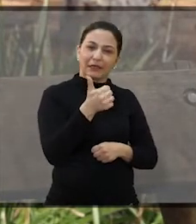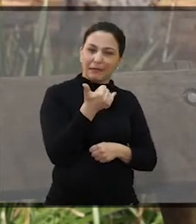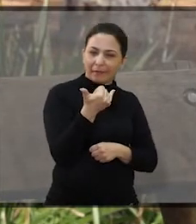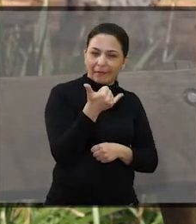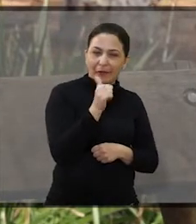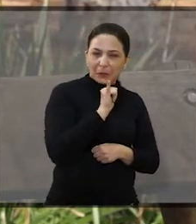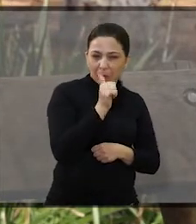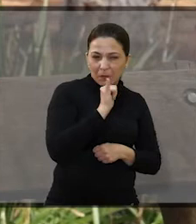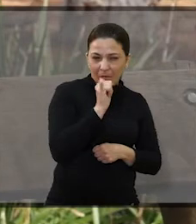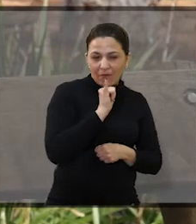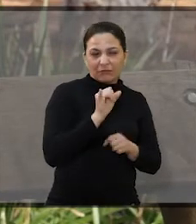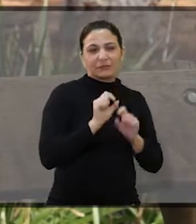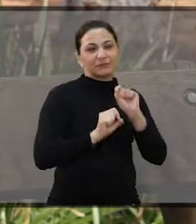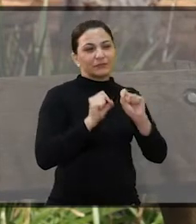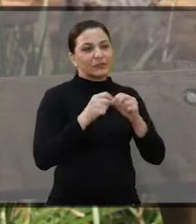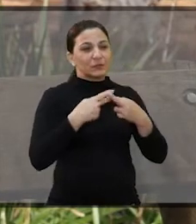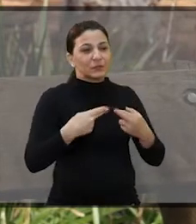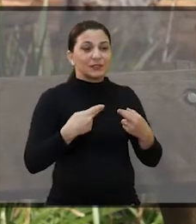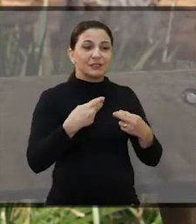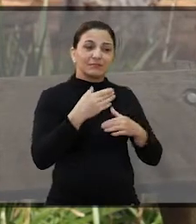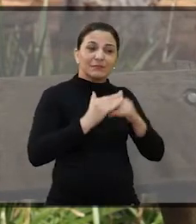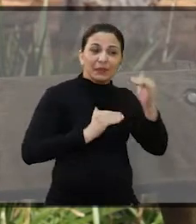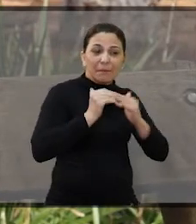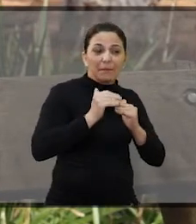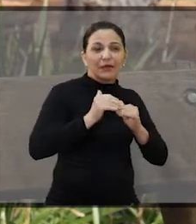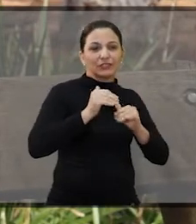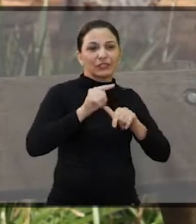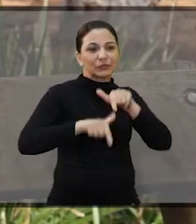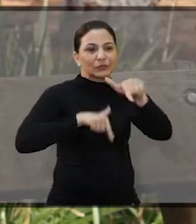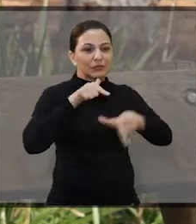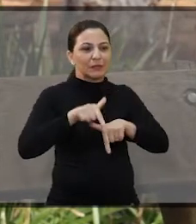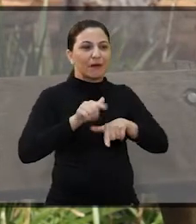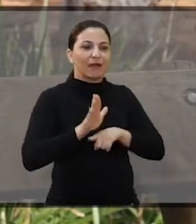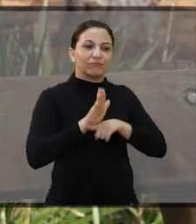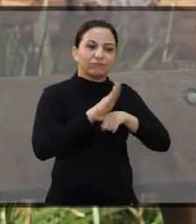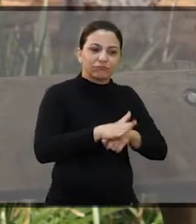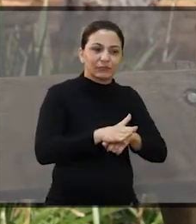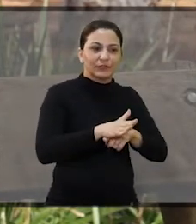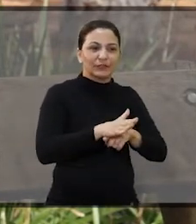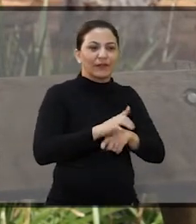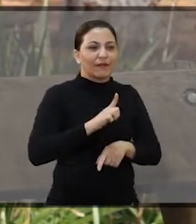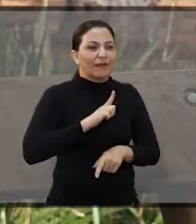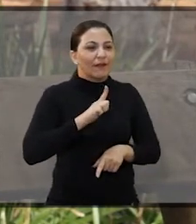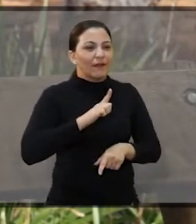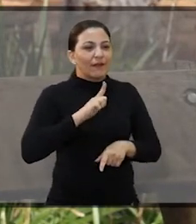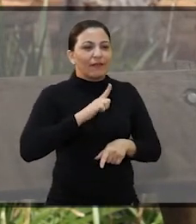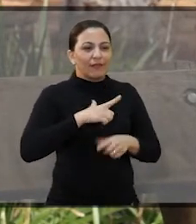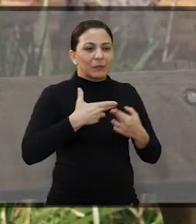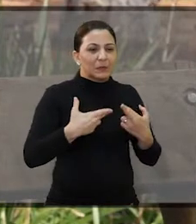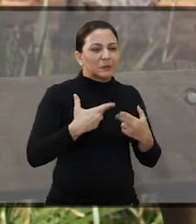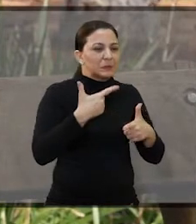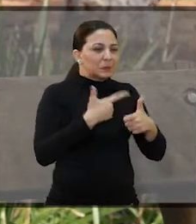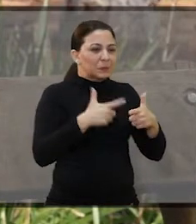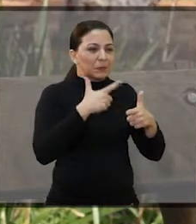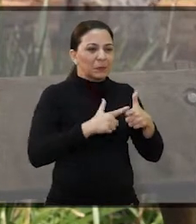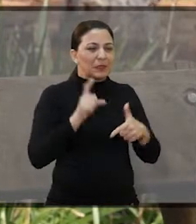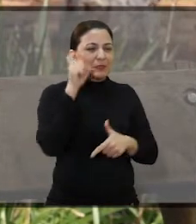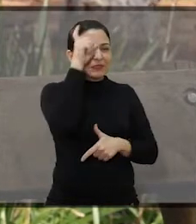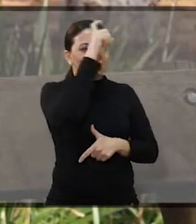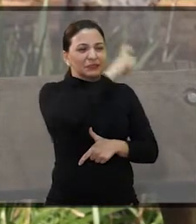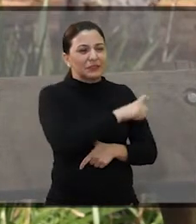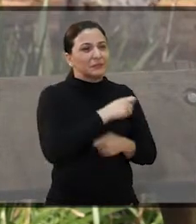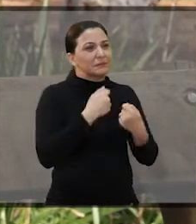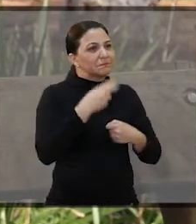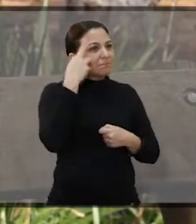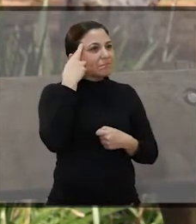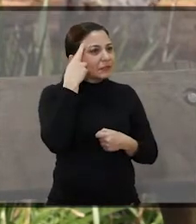aprende com o que a gente faz. Porque quando a gente lida com certas situações, você tem procedimentos. E esses procedimentos